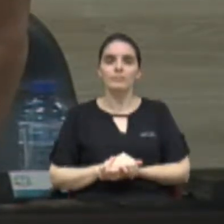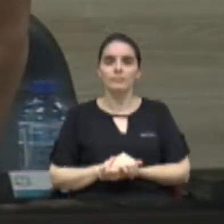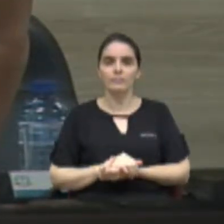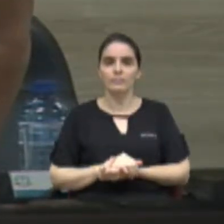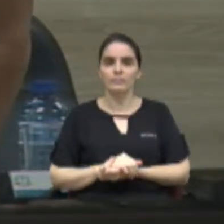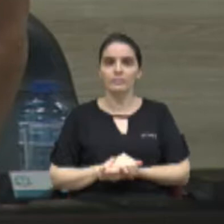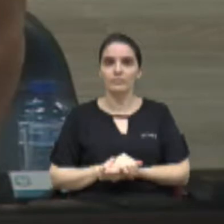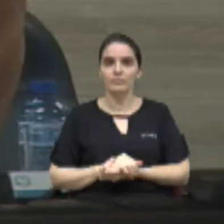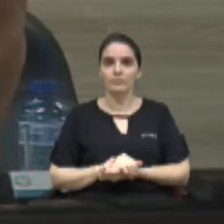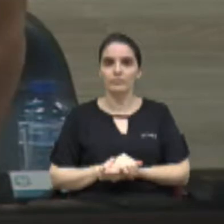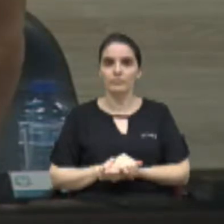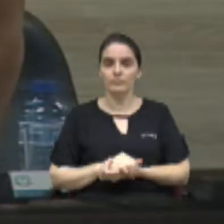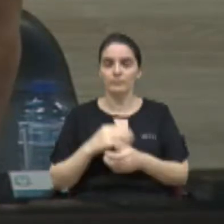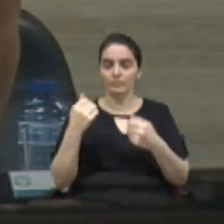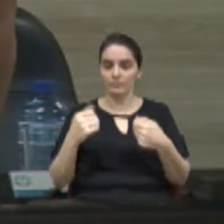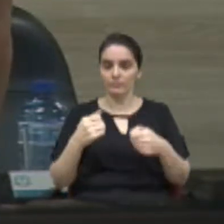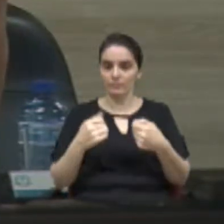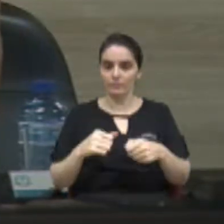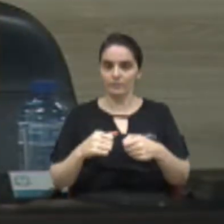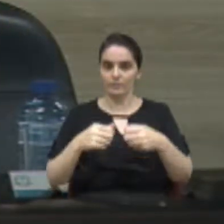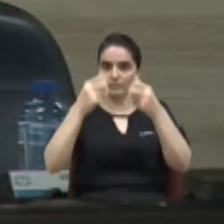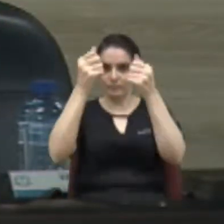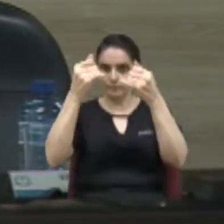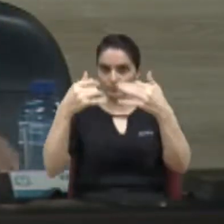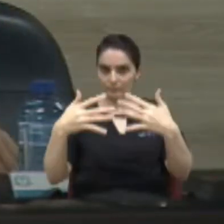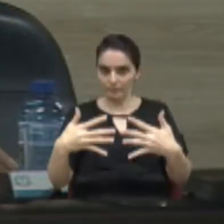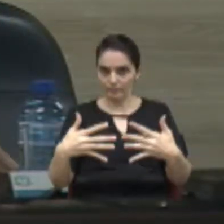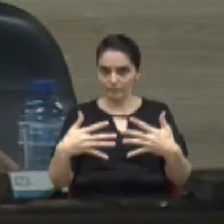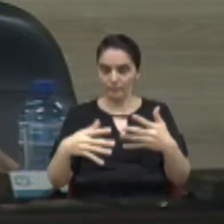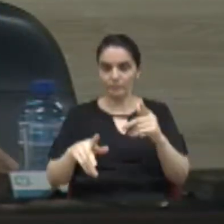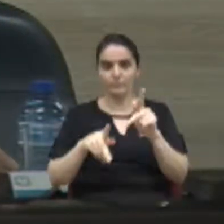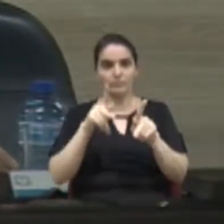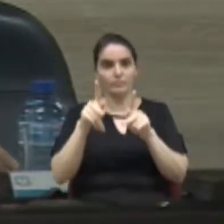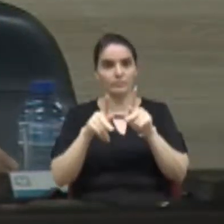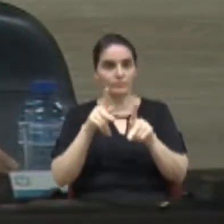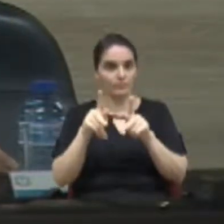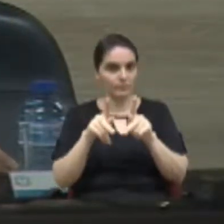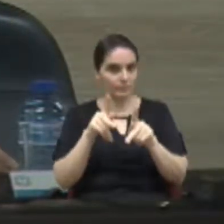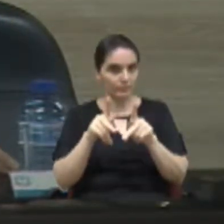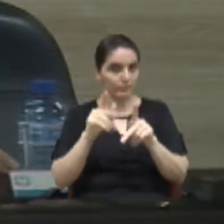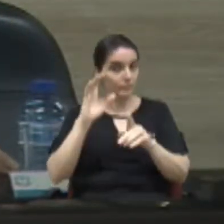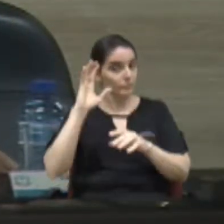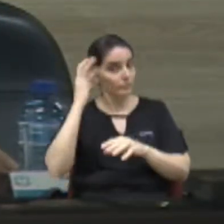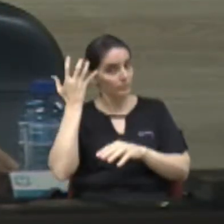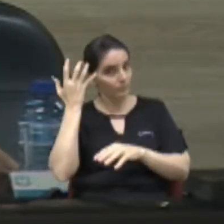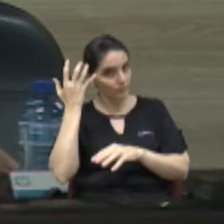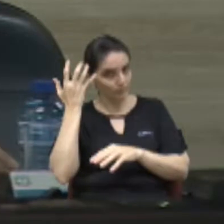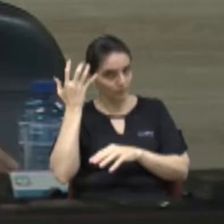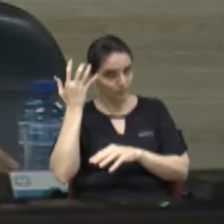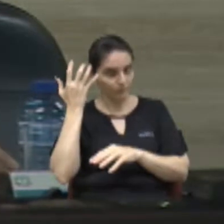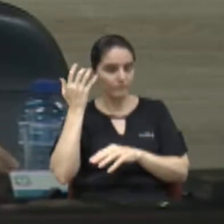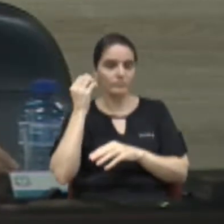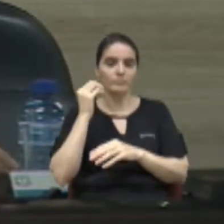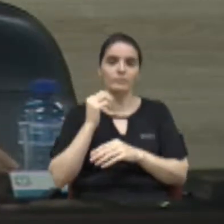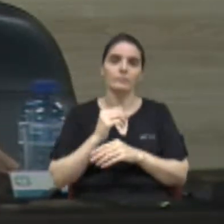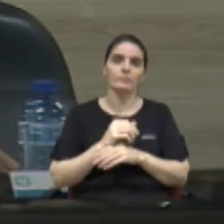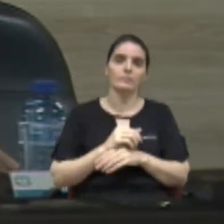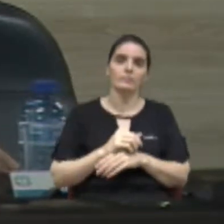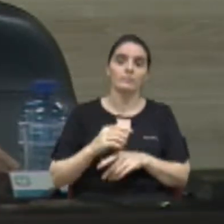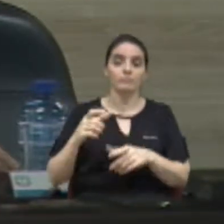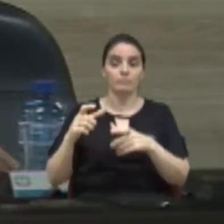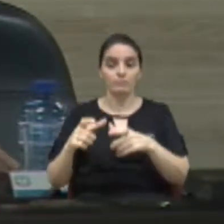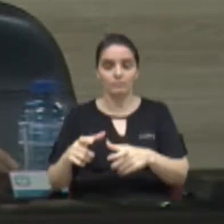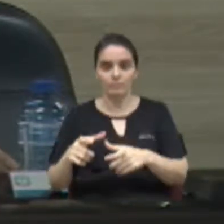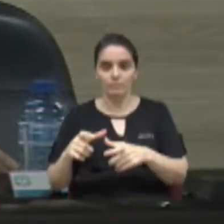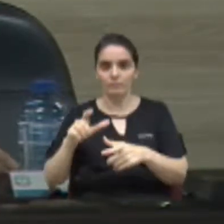explicação para a população, o que foi constatado naquele local